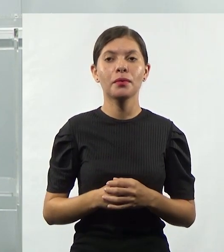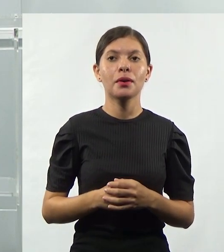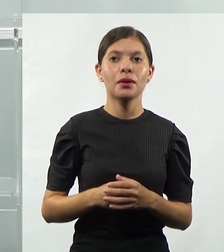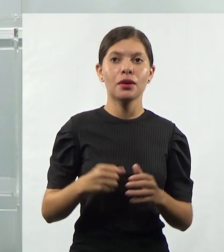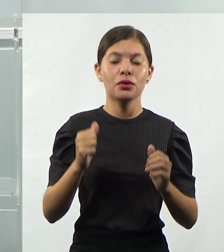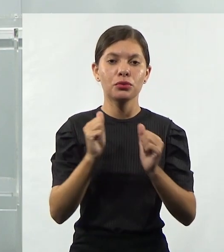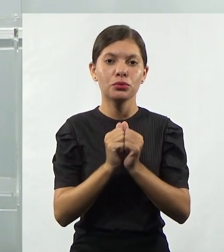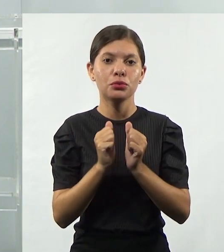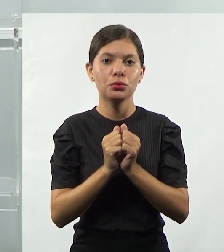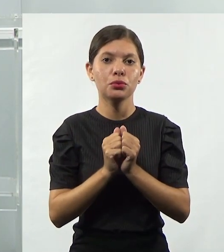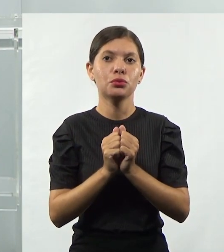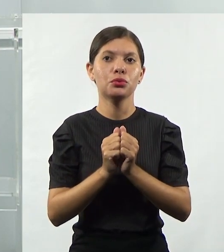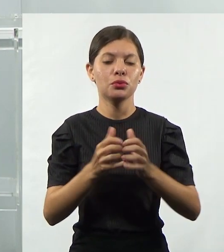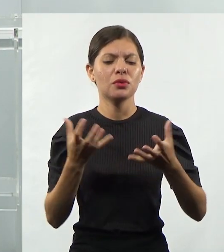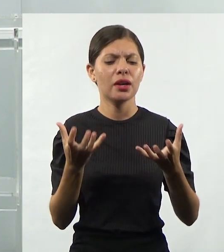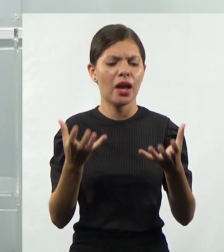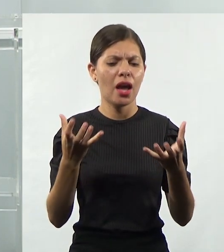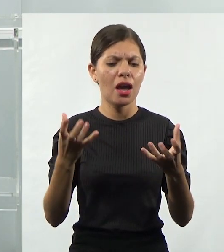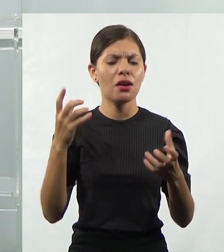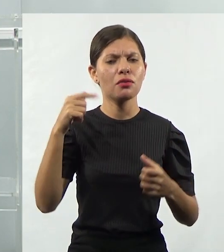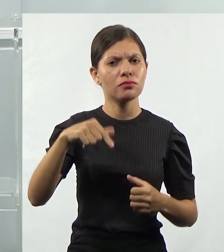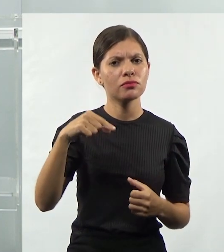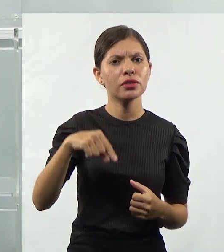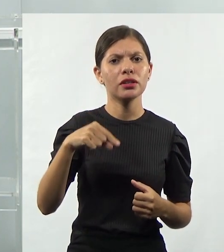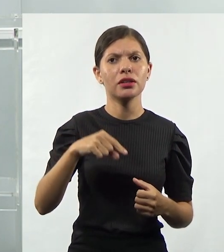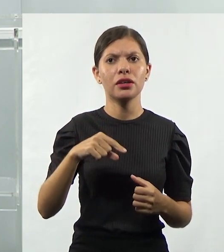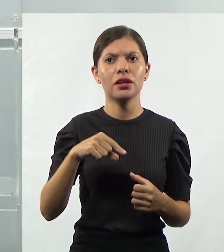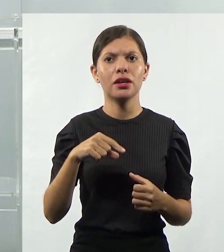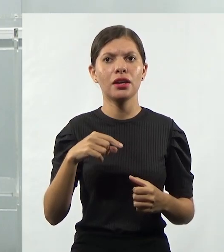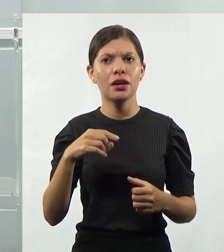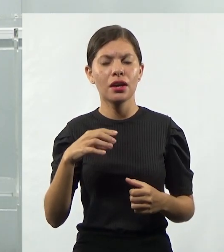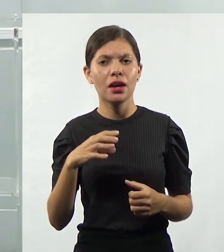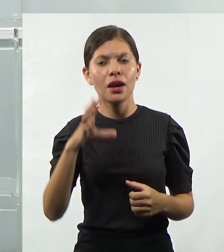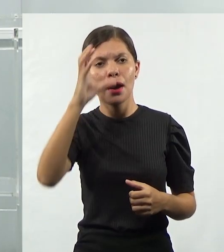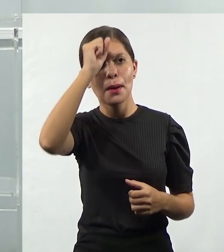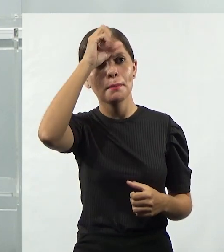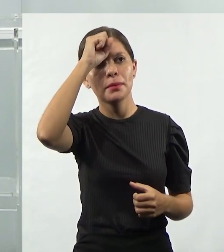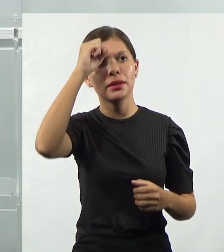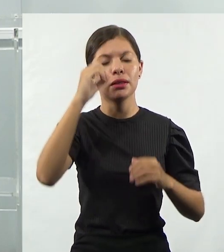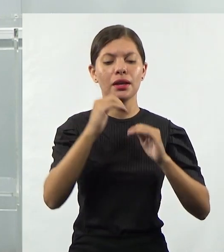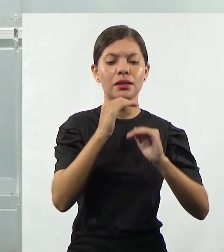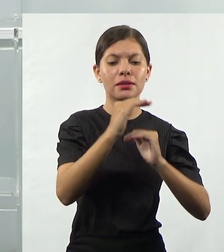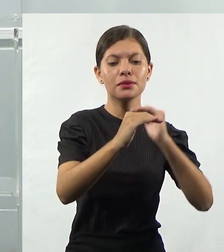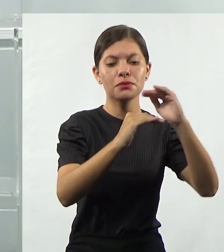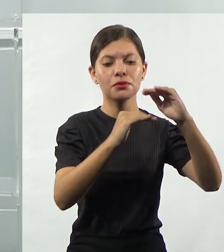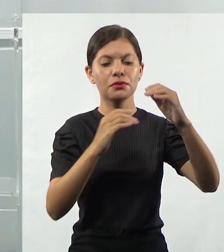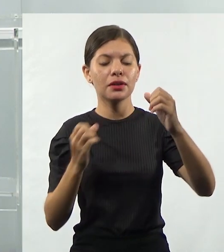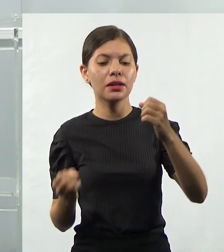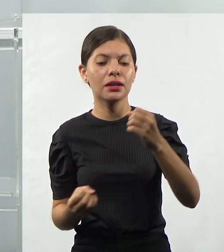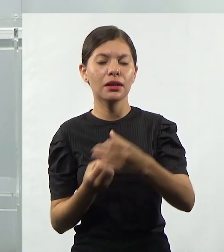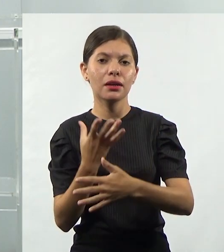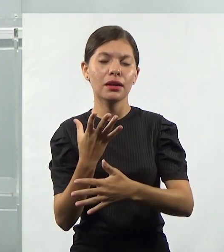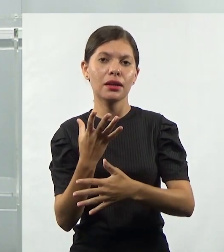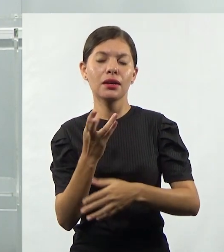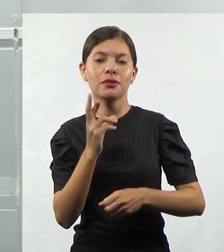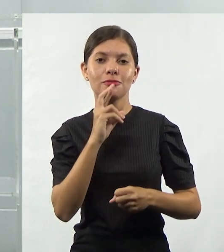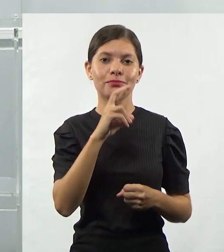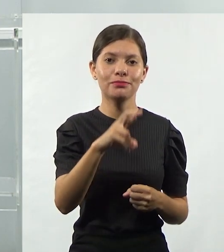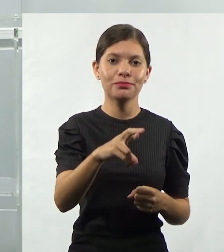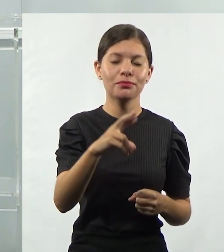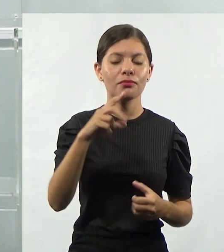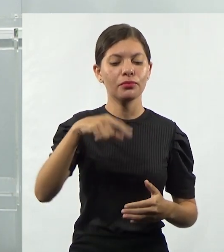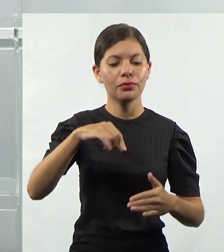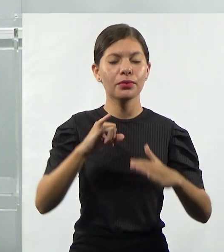continuem conosco, que elas queiram permanecer conosco cada vez mais, aprendendo, se desenvolvendo, criando e